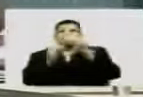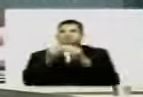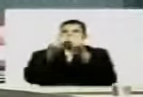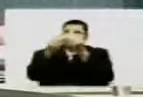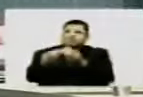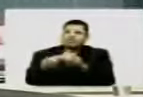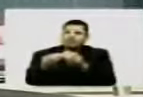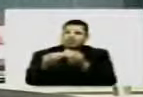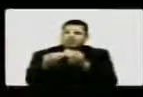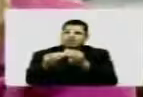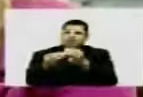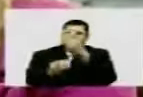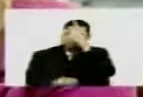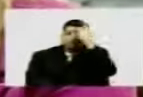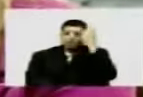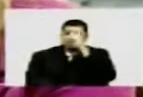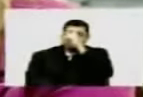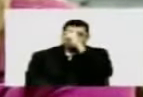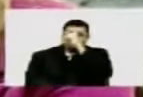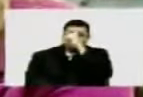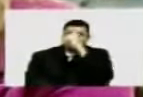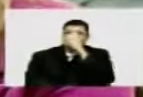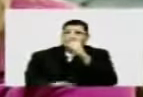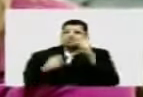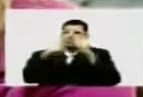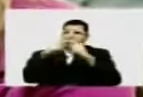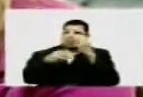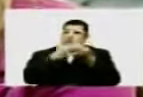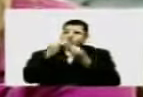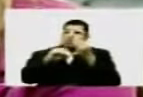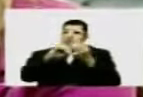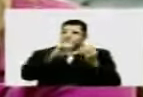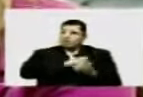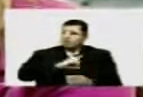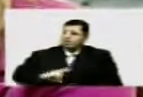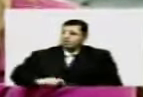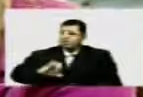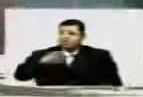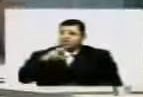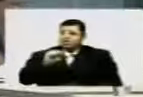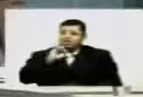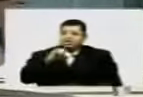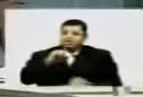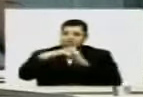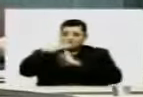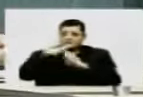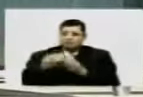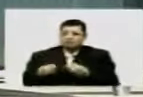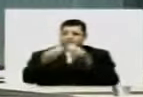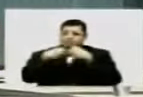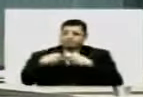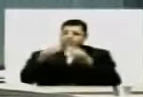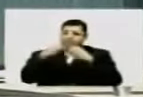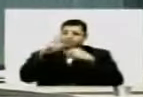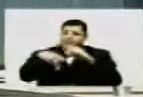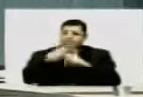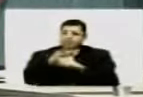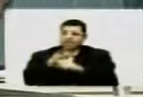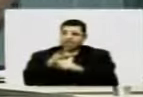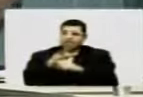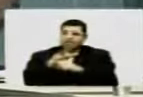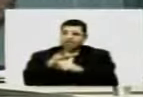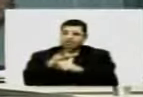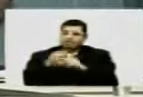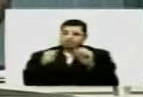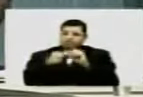entregue. Como, deputado Zé Ricardo, se a empresa só recebe depois da